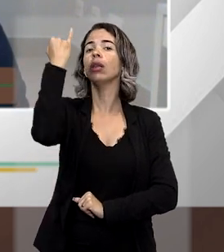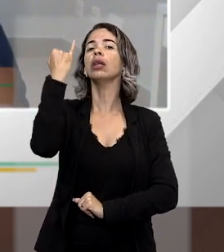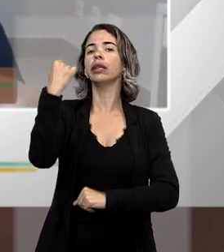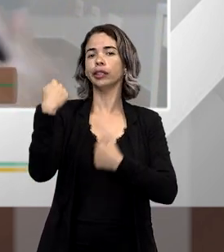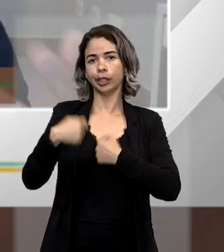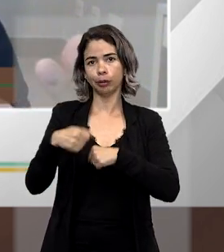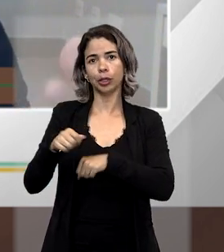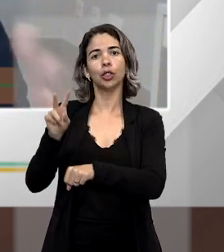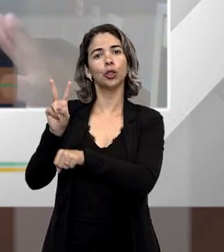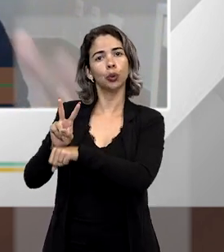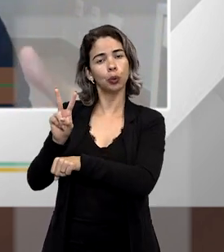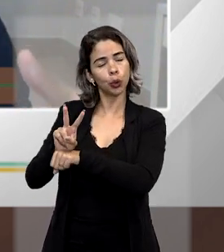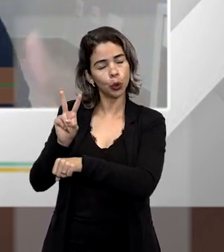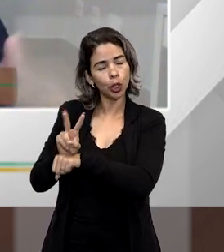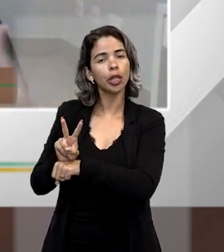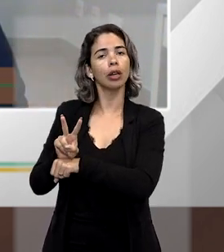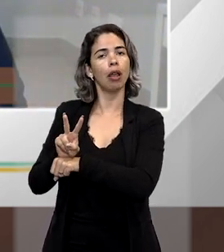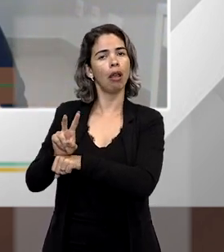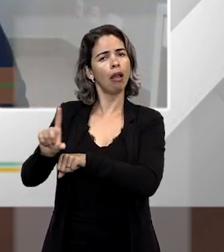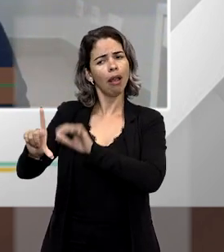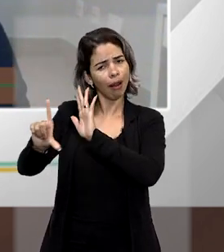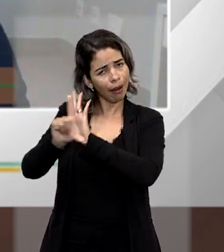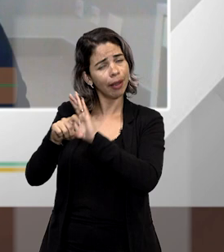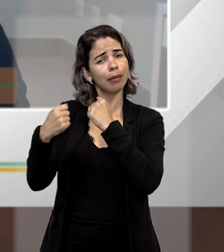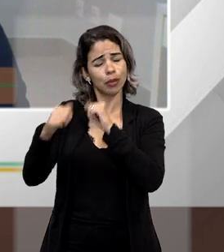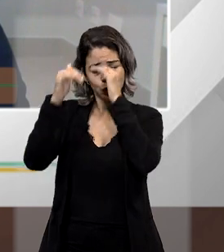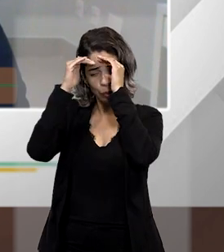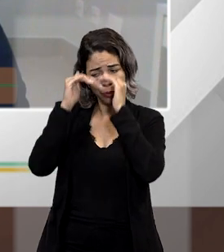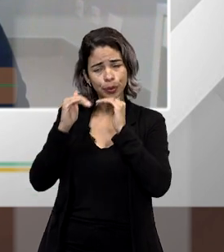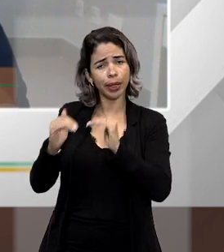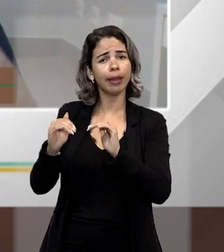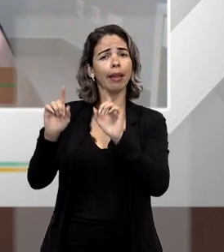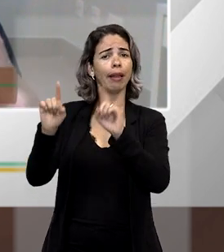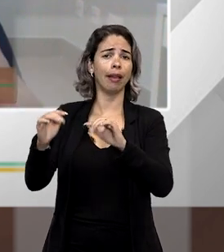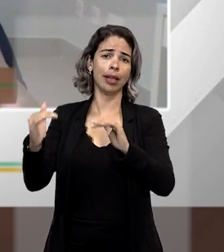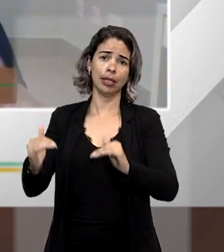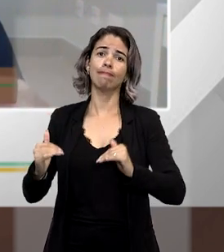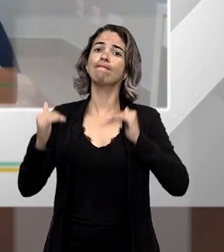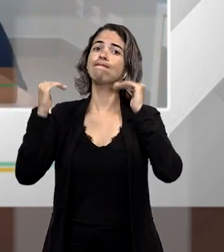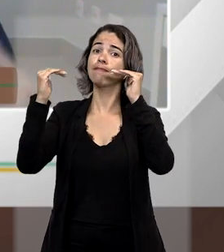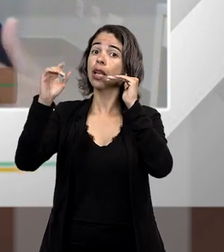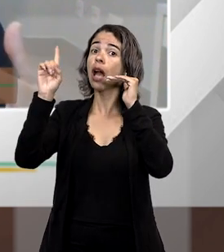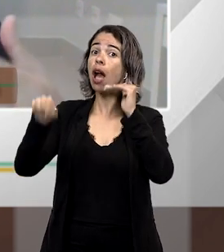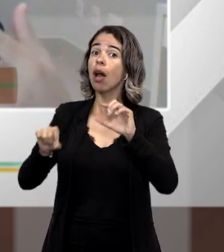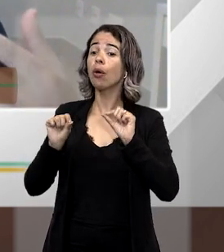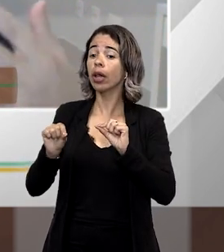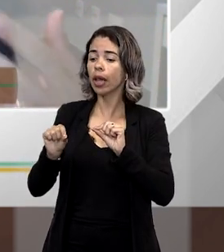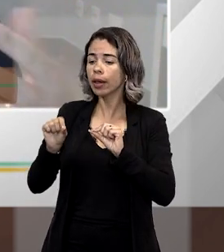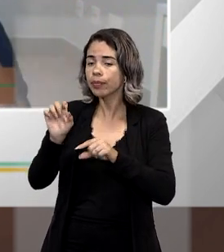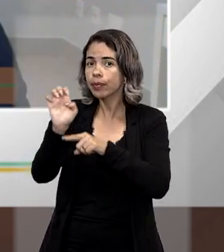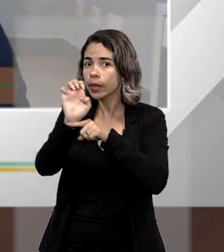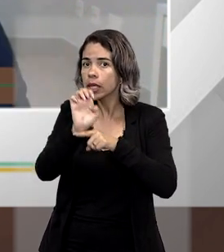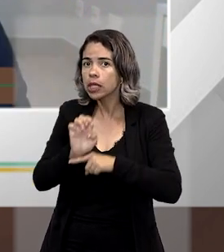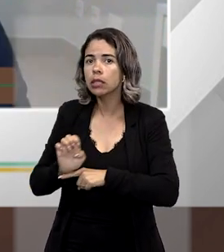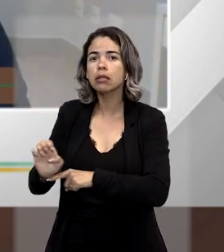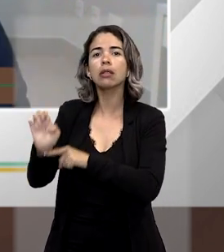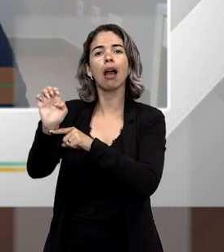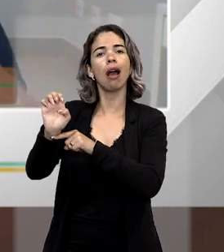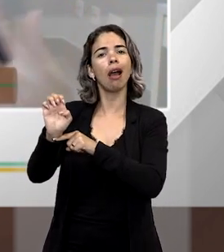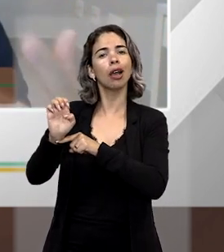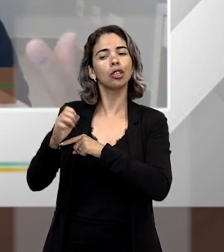perante uma lei que pretenda proteger o regime democrático, porque a soberania serve para que o Estado